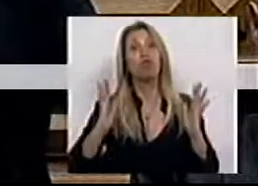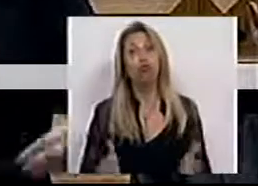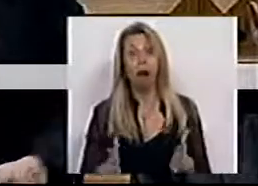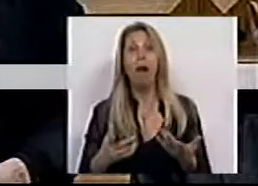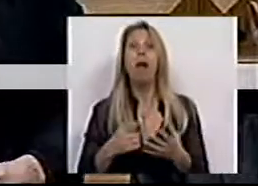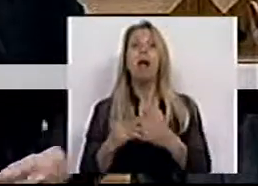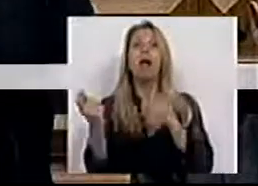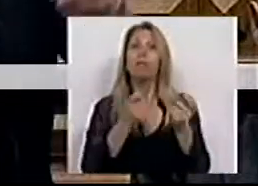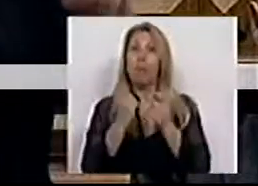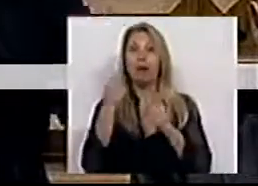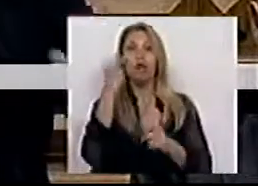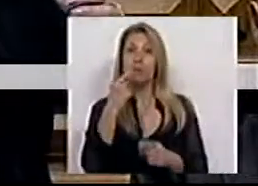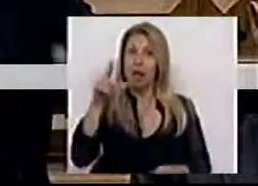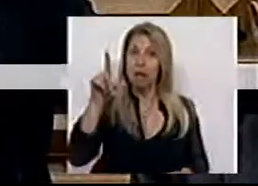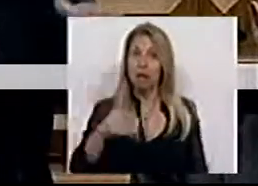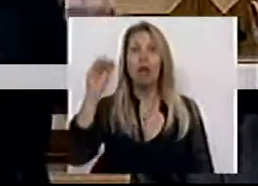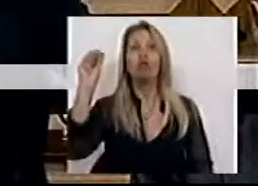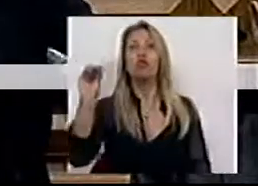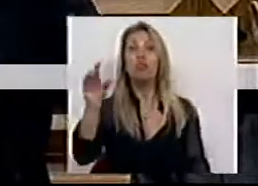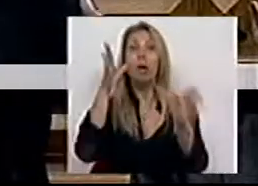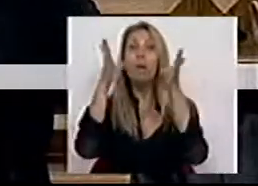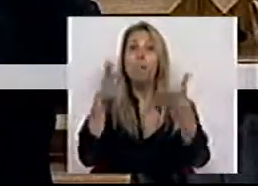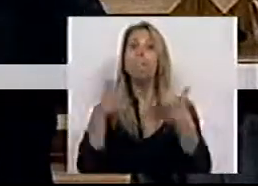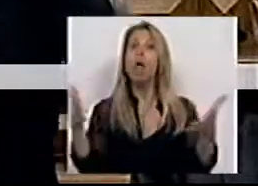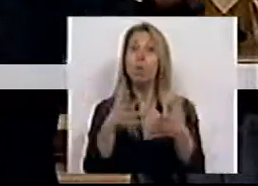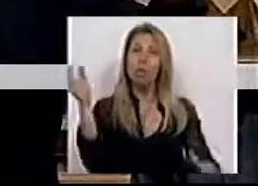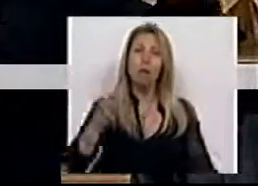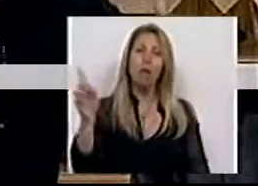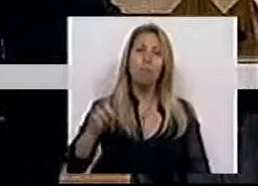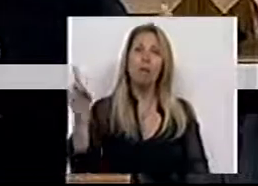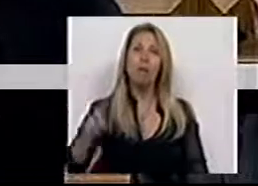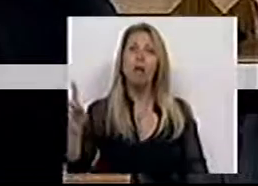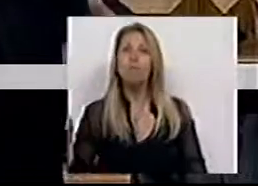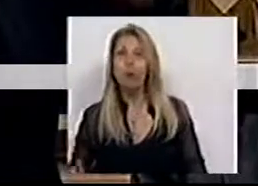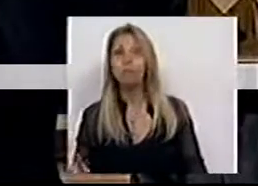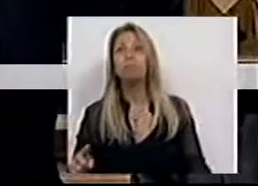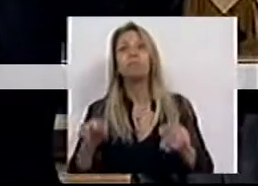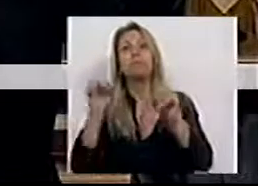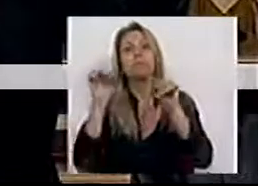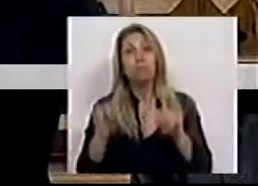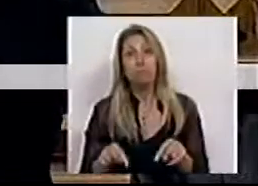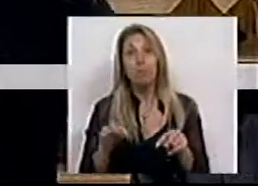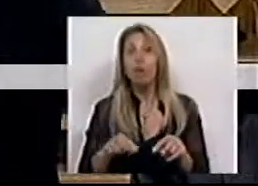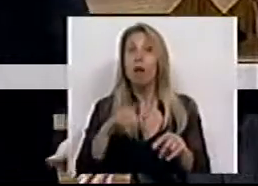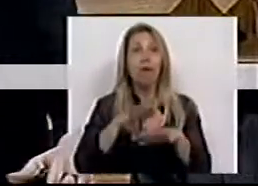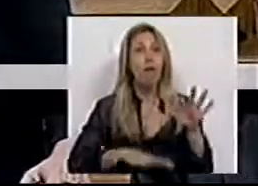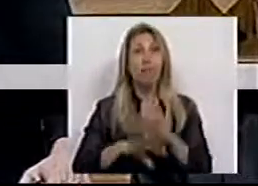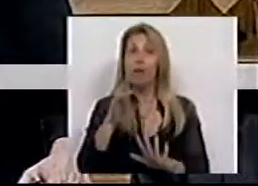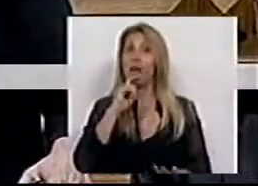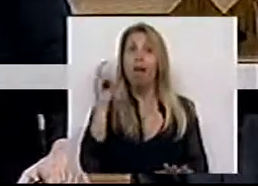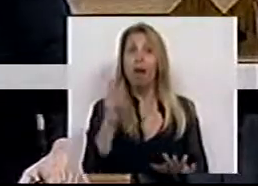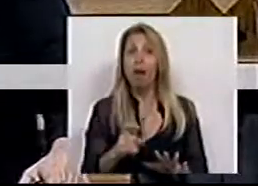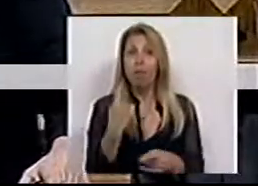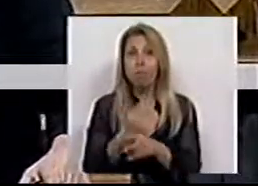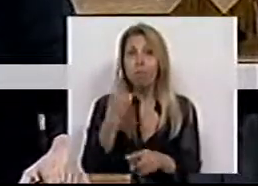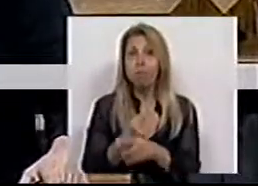no debate na especialidade, chamámos a atenção da maioria inúmeras vezes, os operadores aqui estiveram, fizeram esta mesma advertência